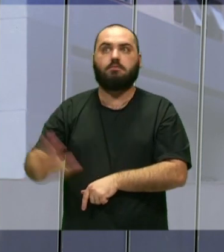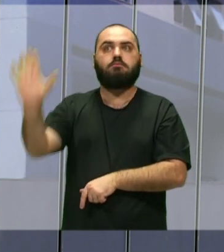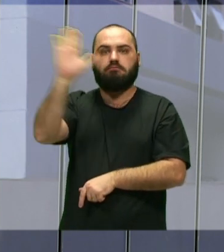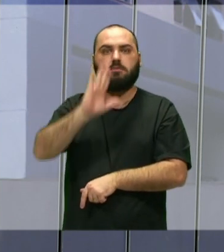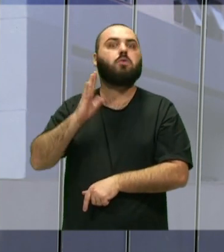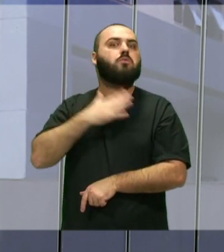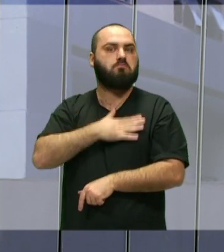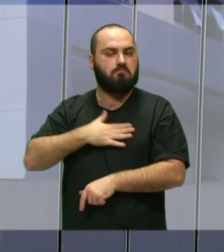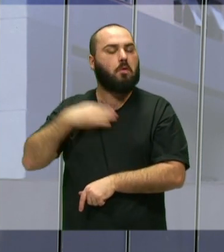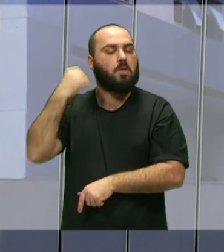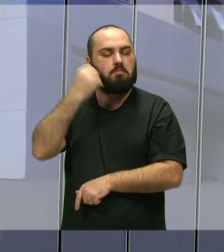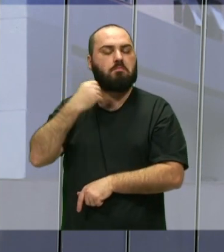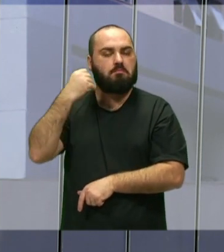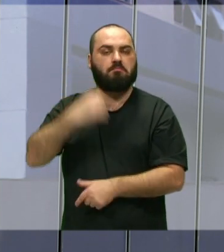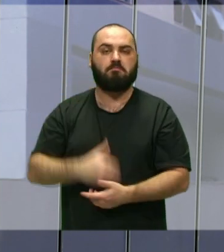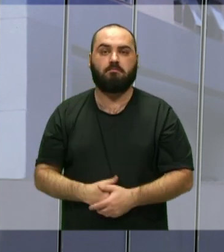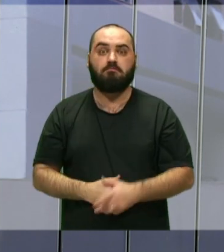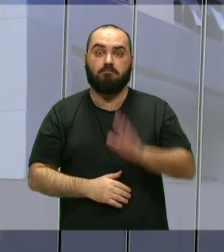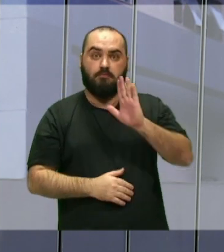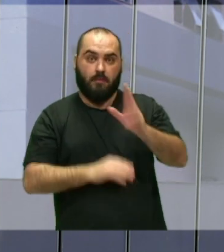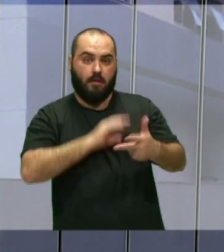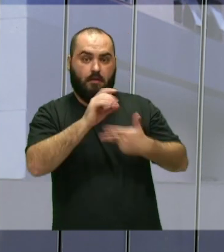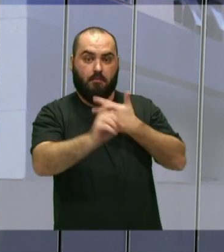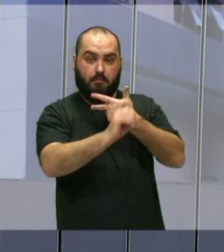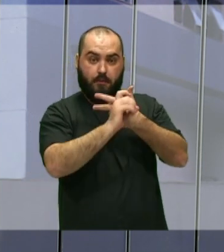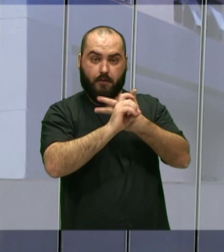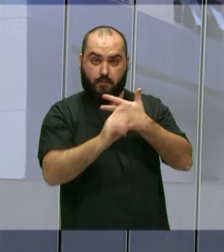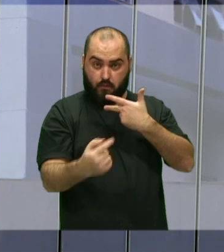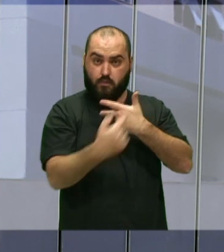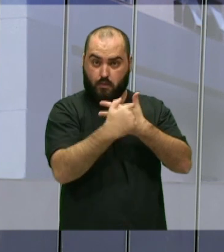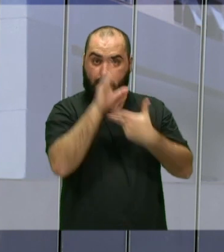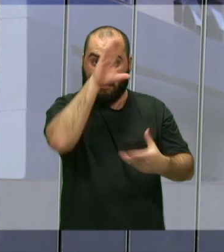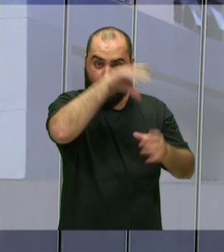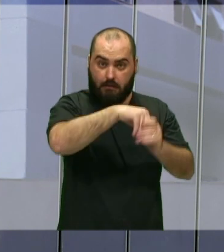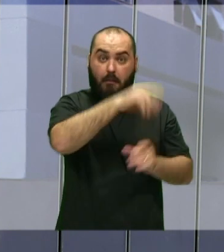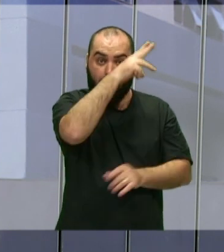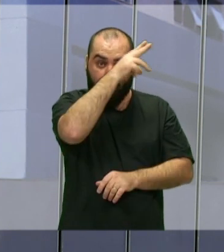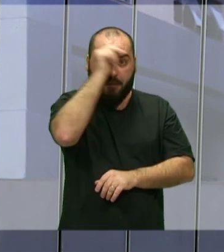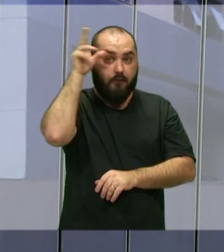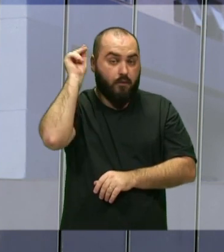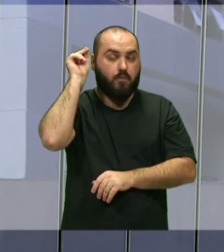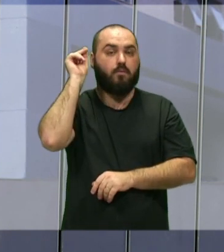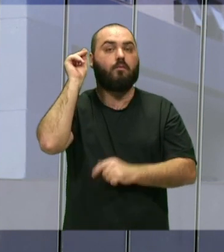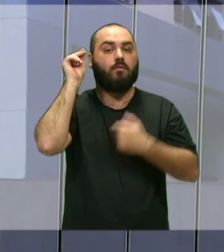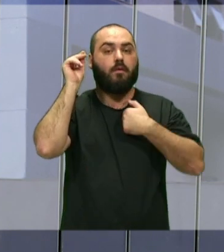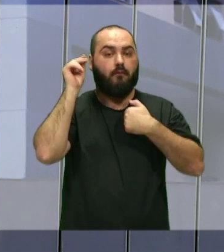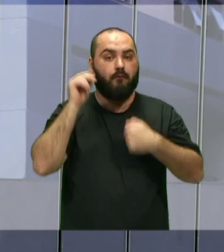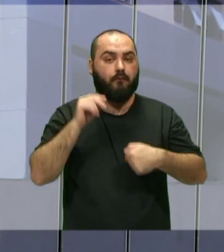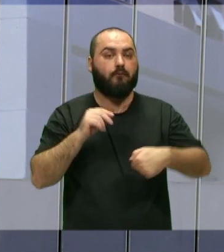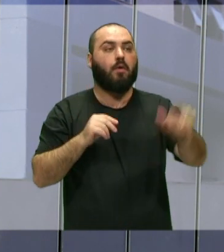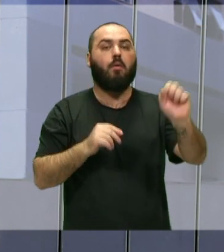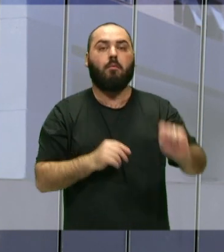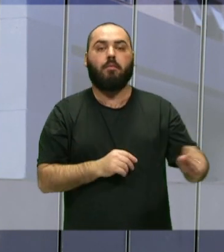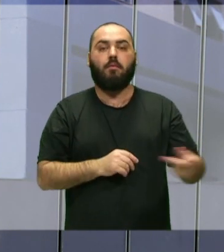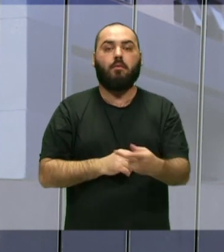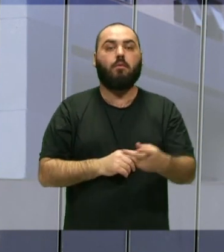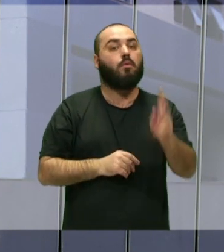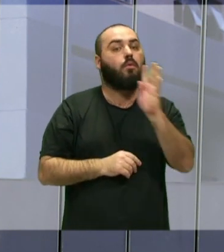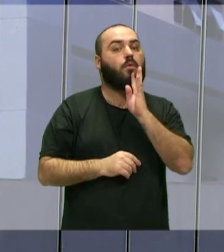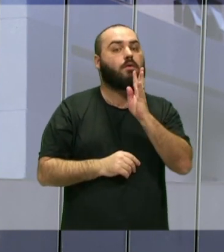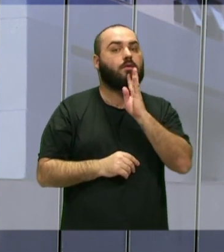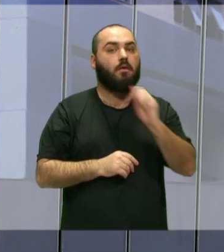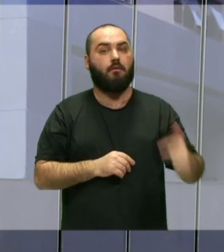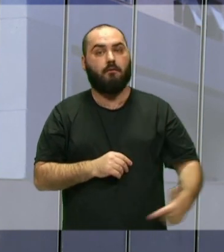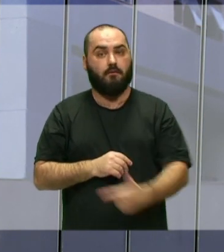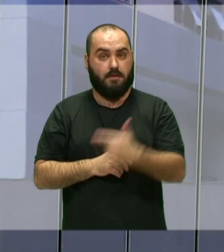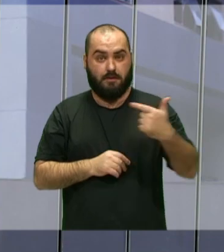muito da experiência. E, na prefeitura, eu tive a oportunidade de conhecer o